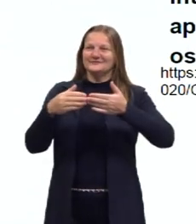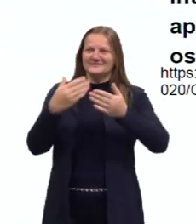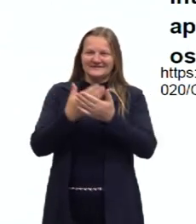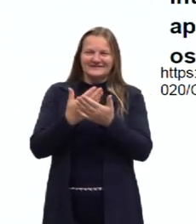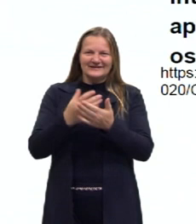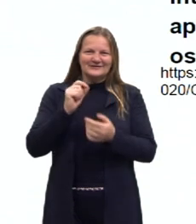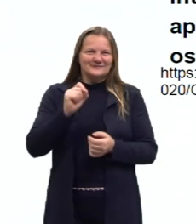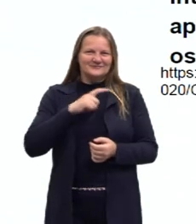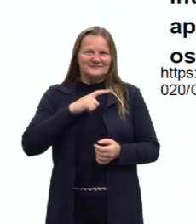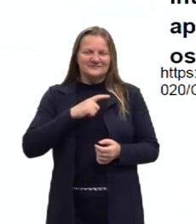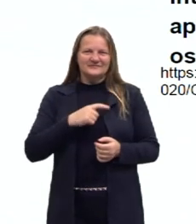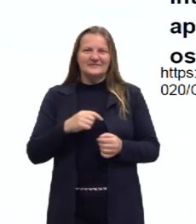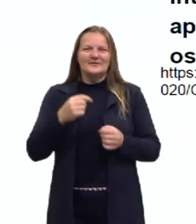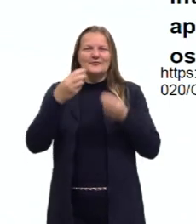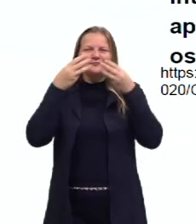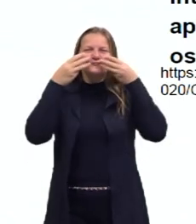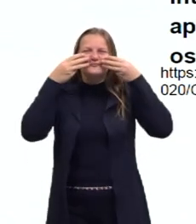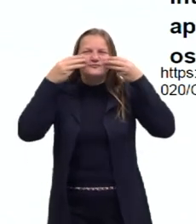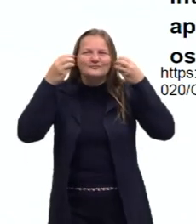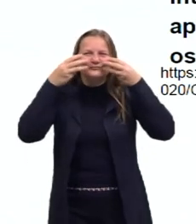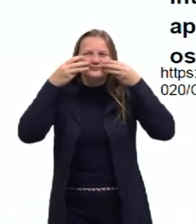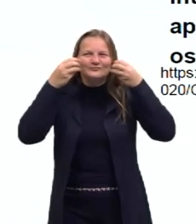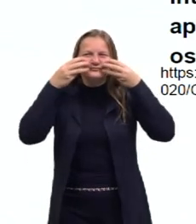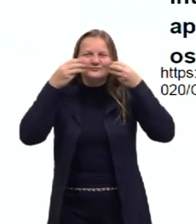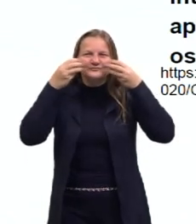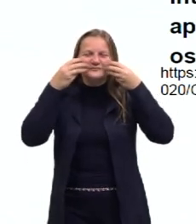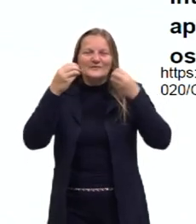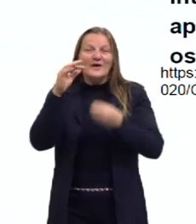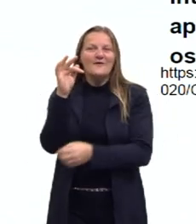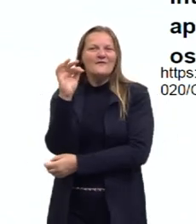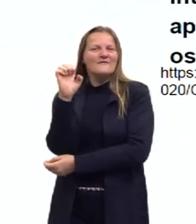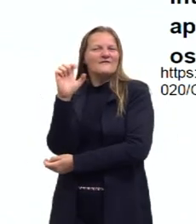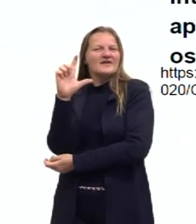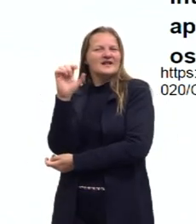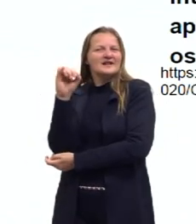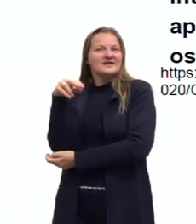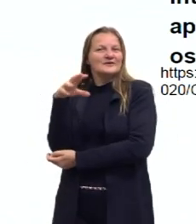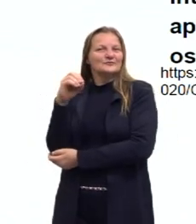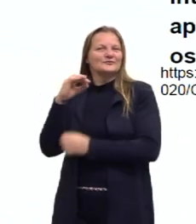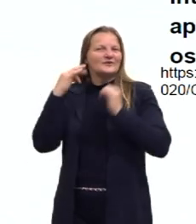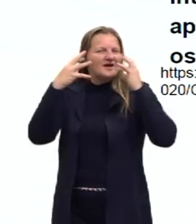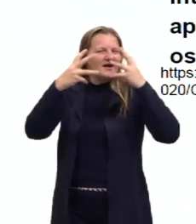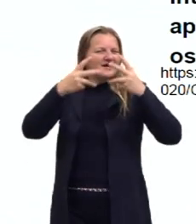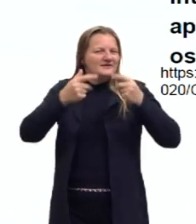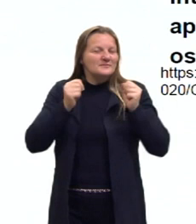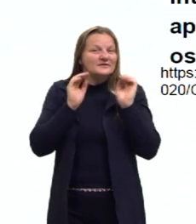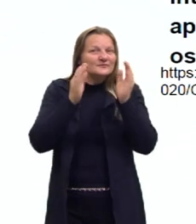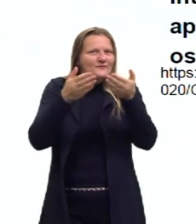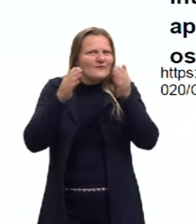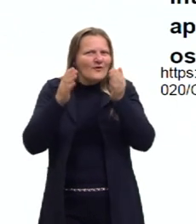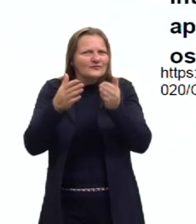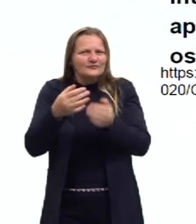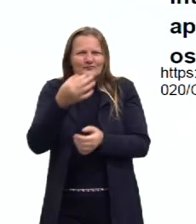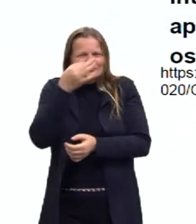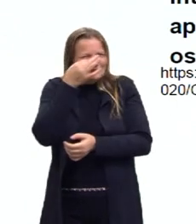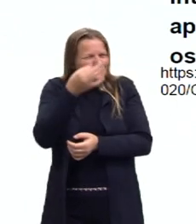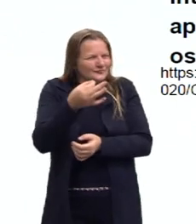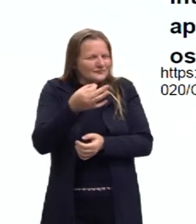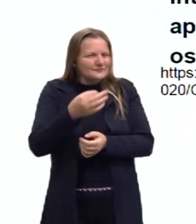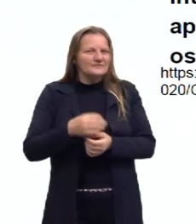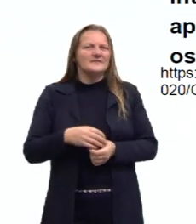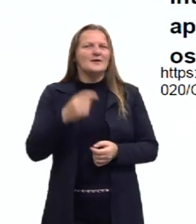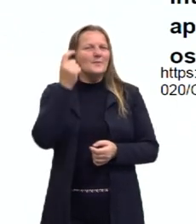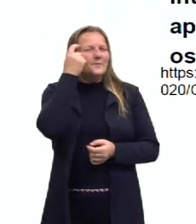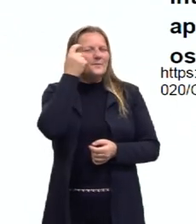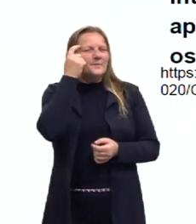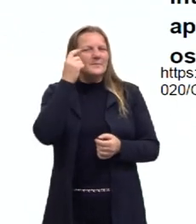e hoje nós vamos com os gatinhos, os felinos, esses animais focados, concentrados. E